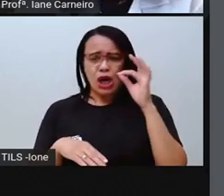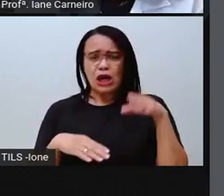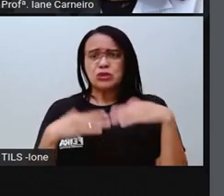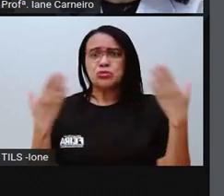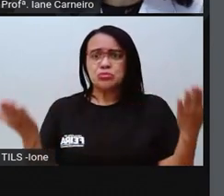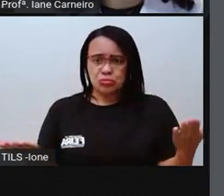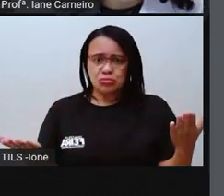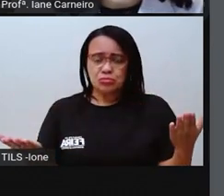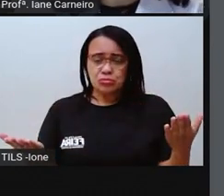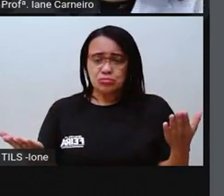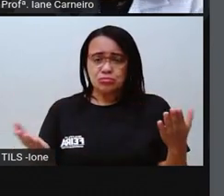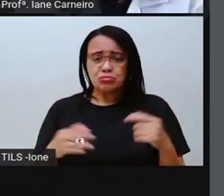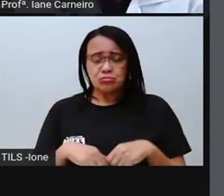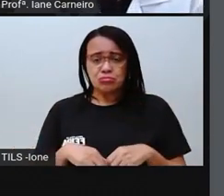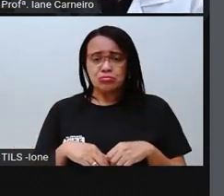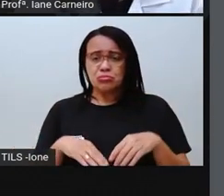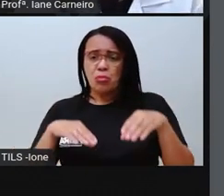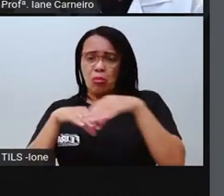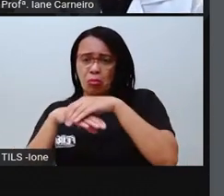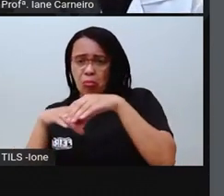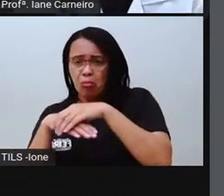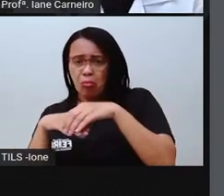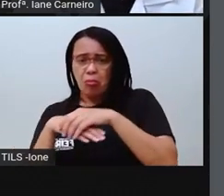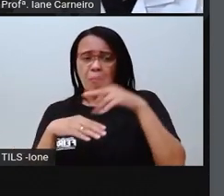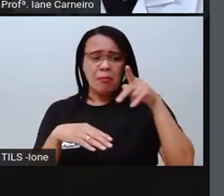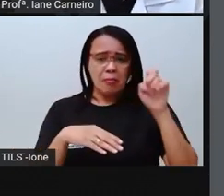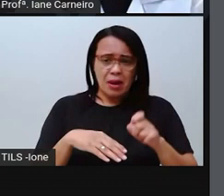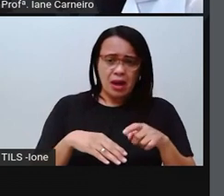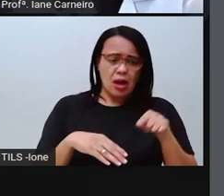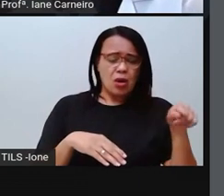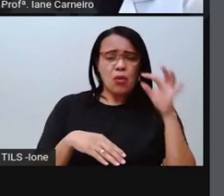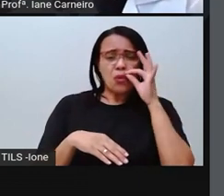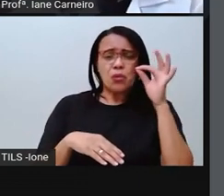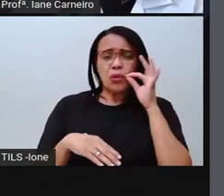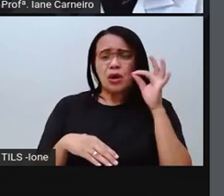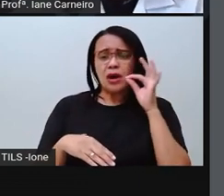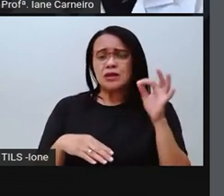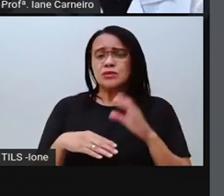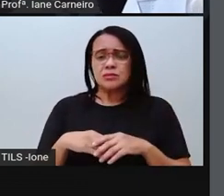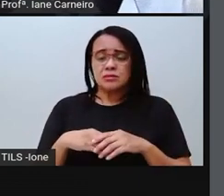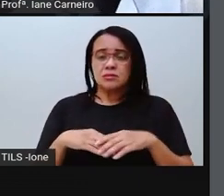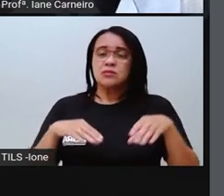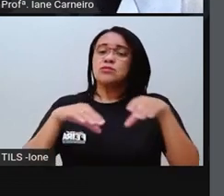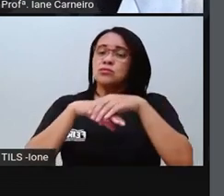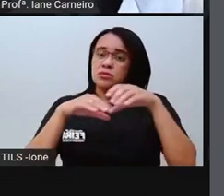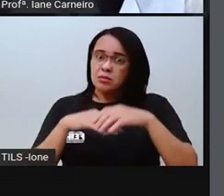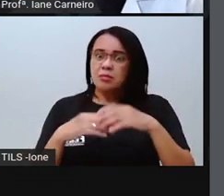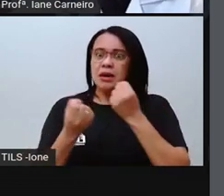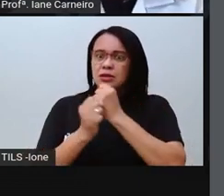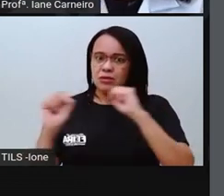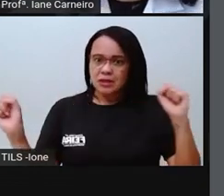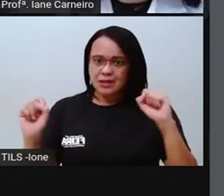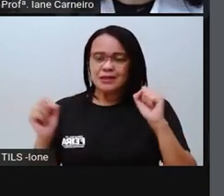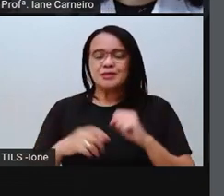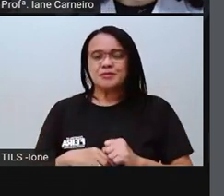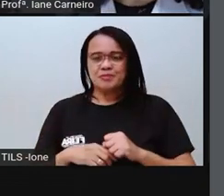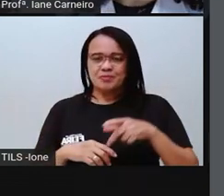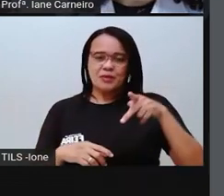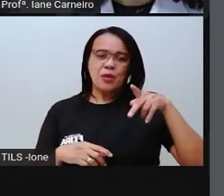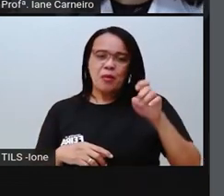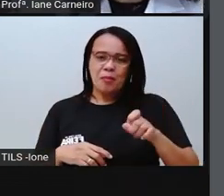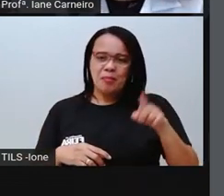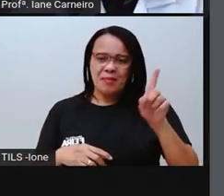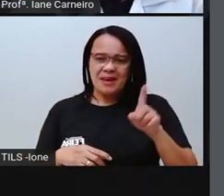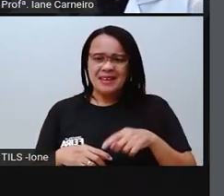miado era do gato ou do pé? O gato era pequeno e o sapato era grande. O pé miava no